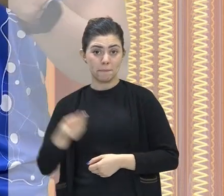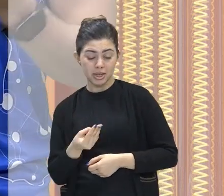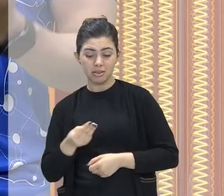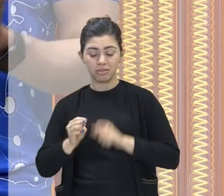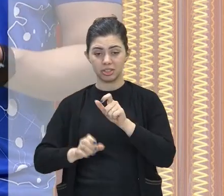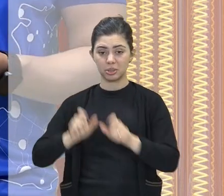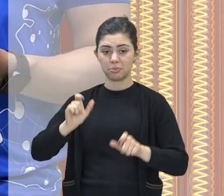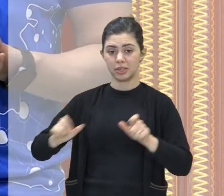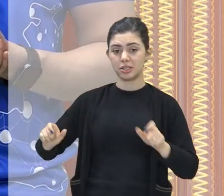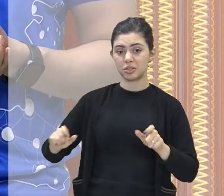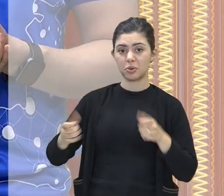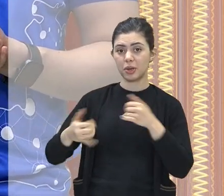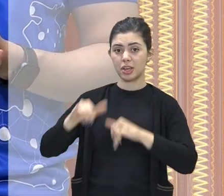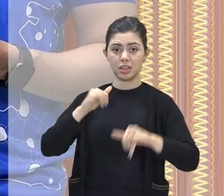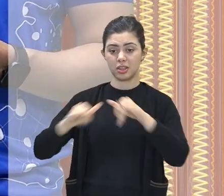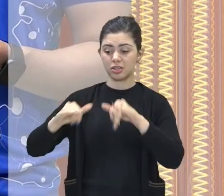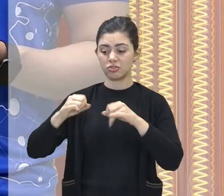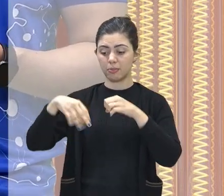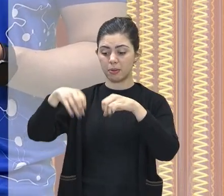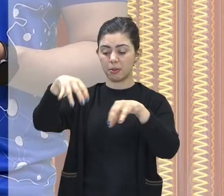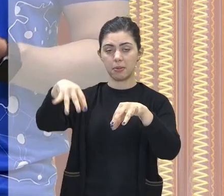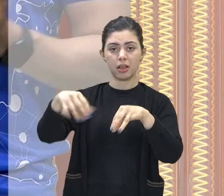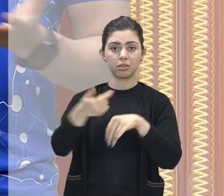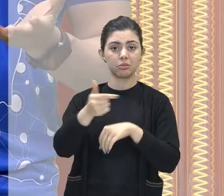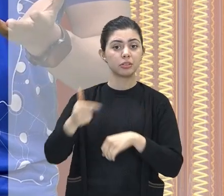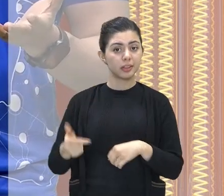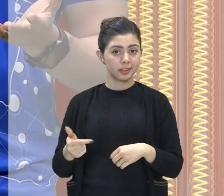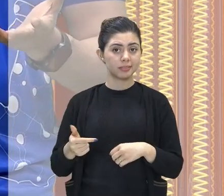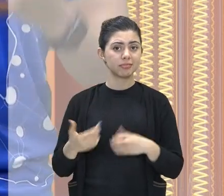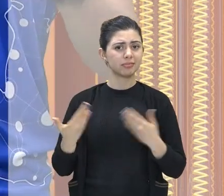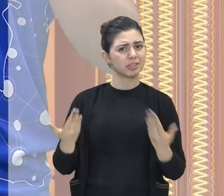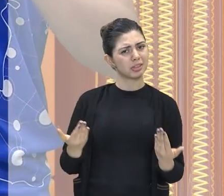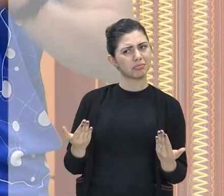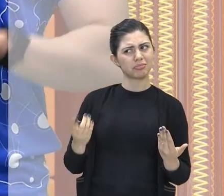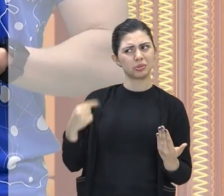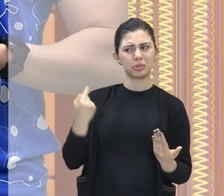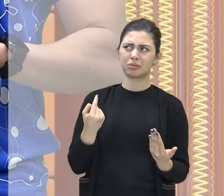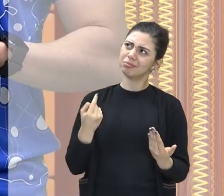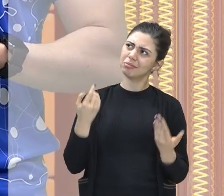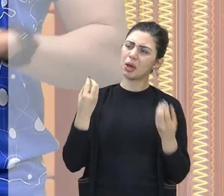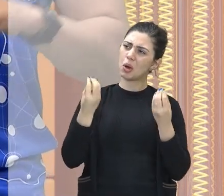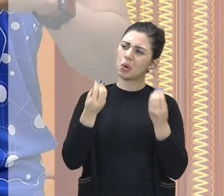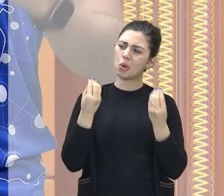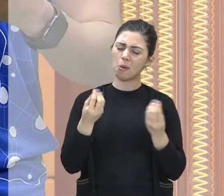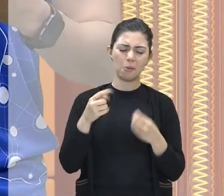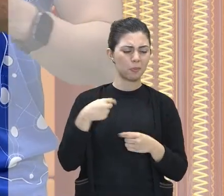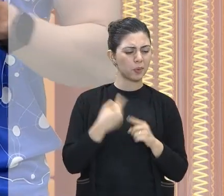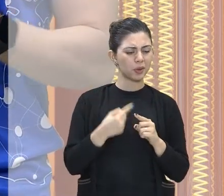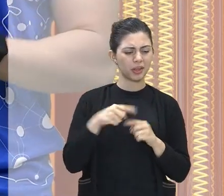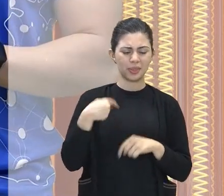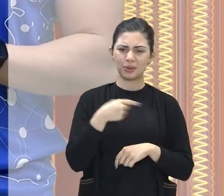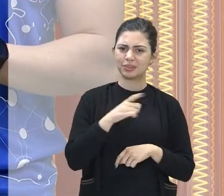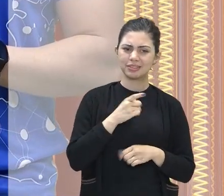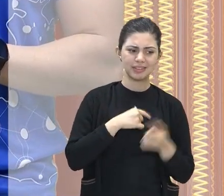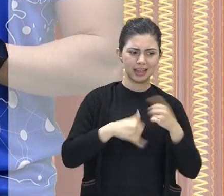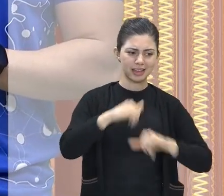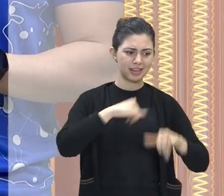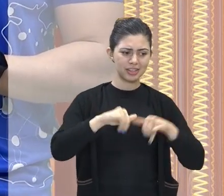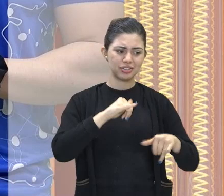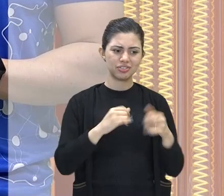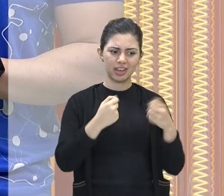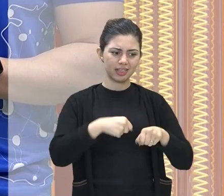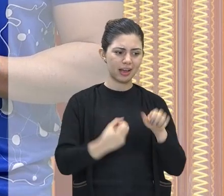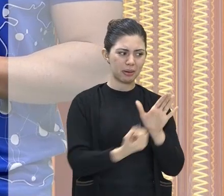não têm acesso à energia elétrica. Isso é no mínimo contraditório, né? Já que nós estamos numa região rica em recursos